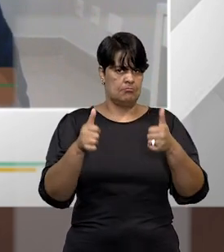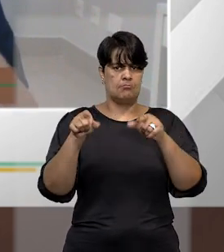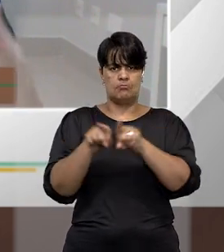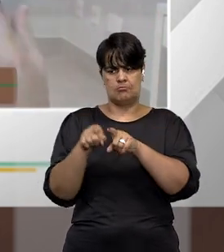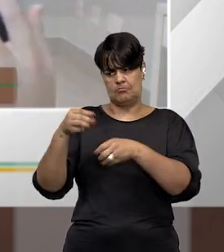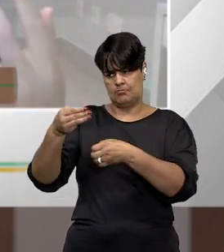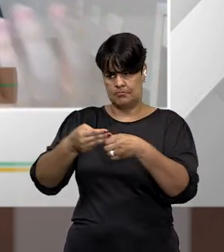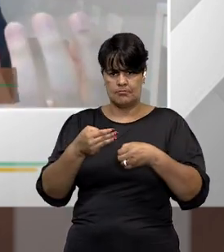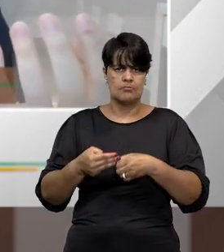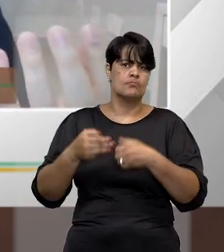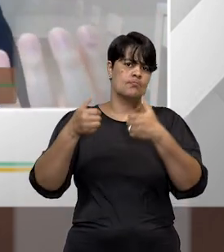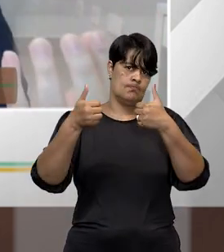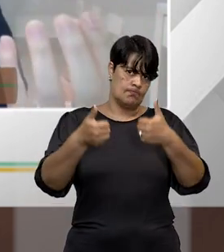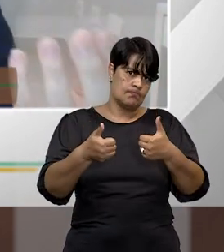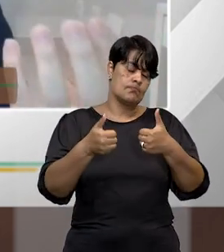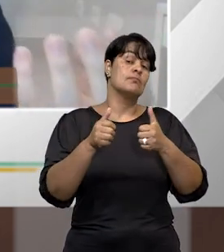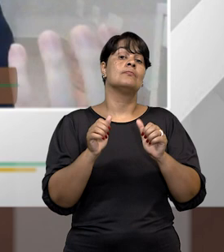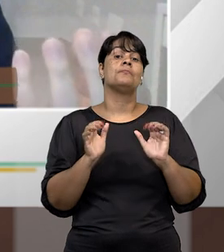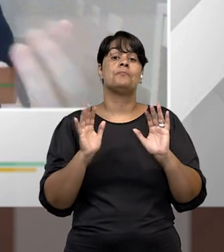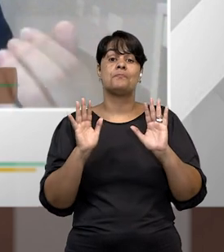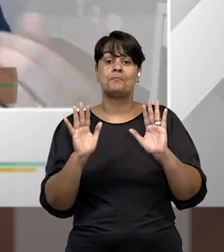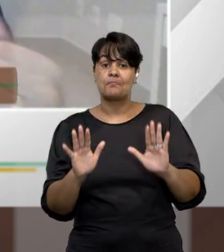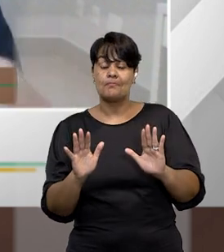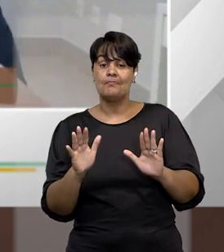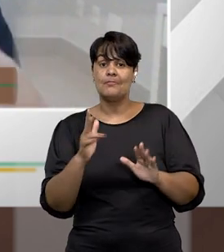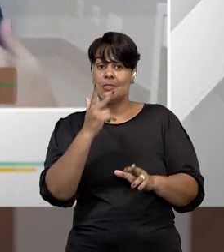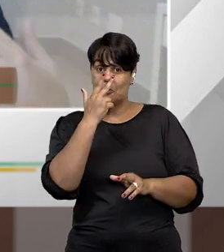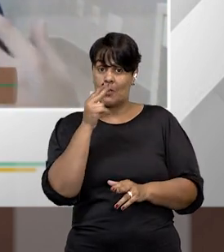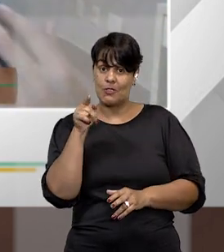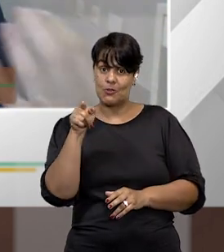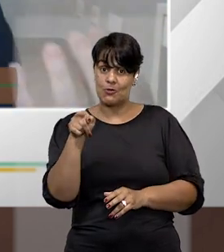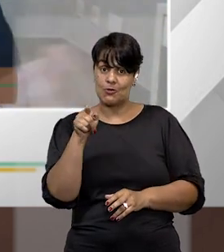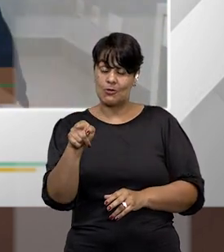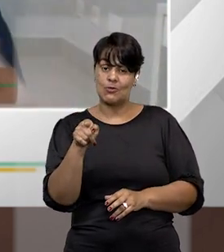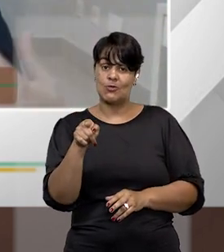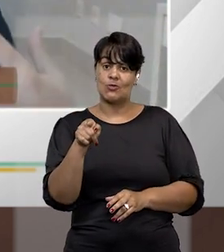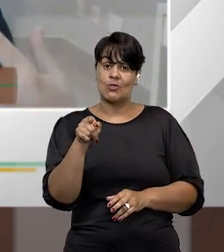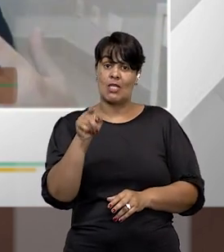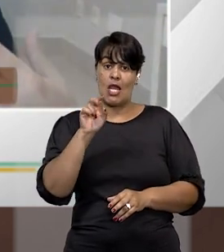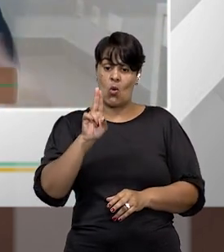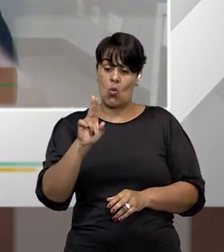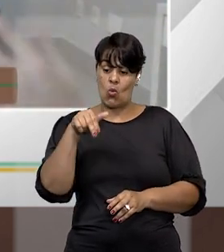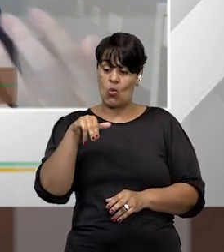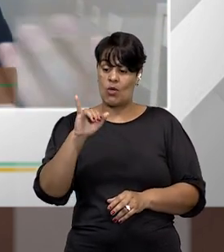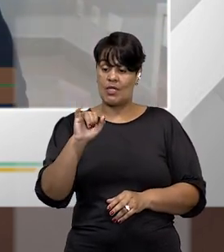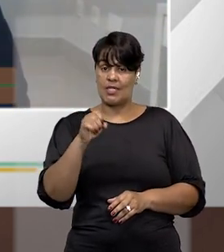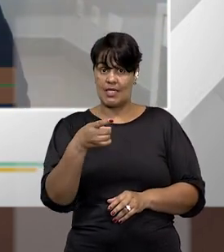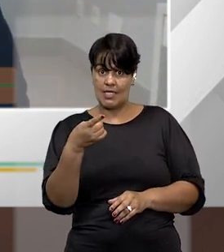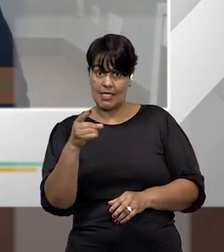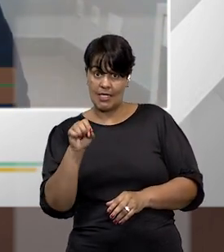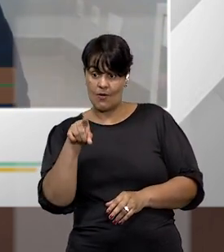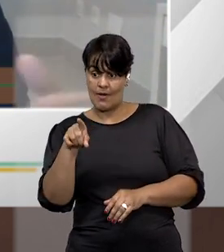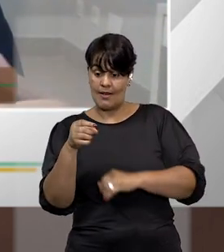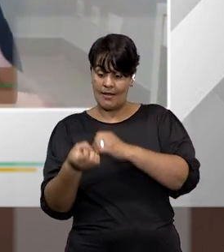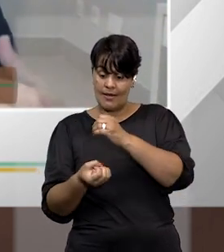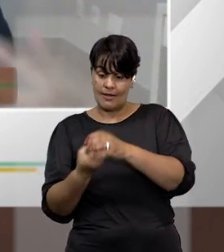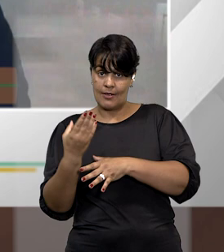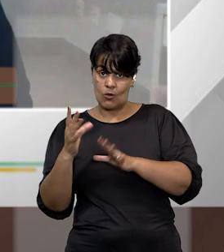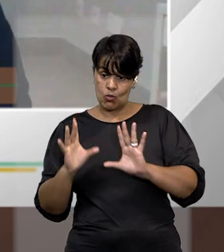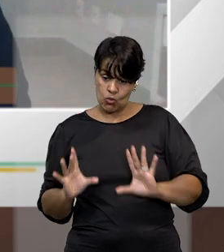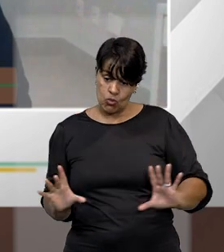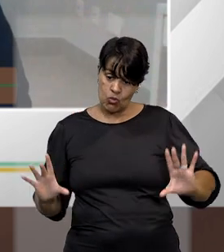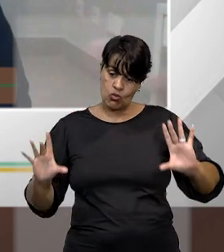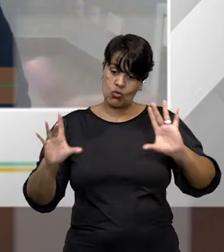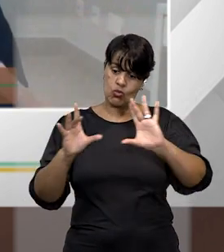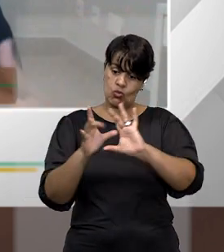o fato de a União ter sido constituída justamente para congregar todos os entes federados no